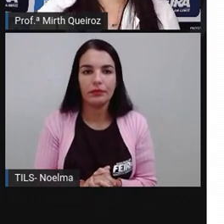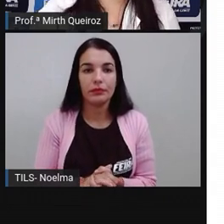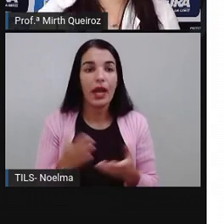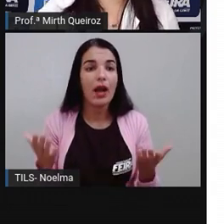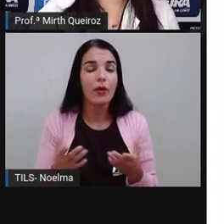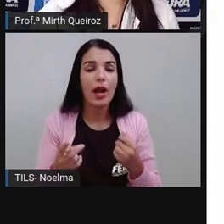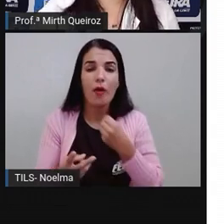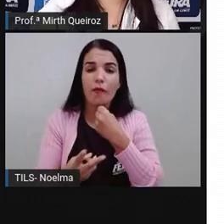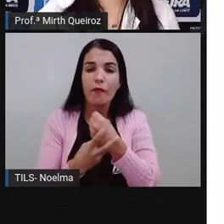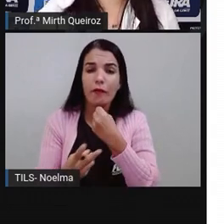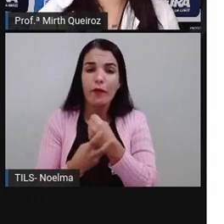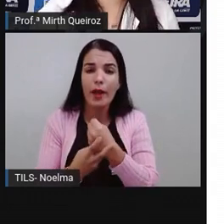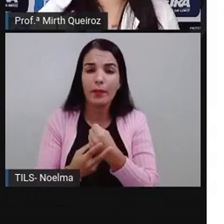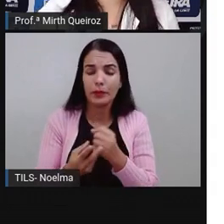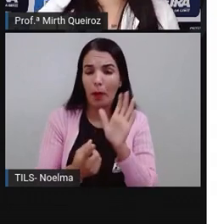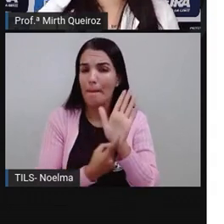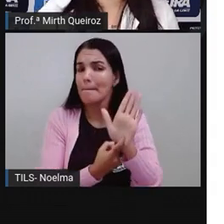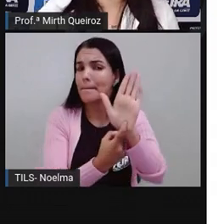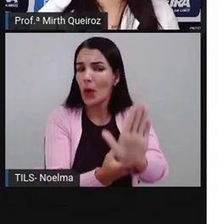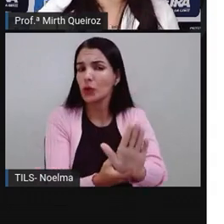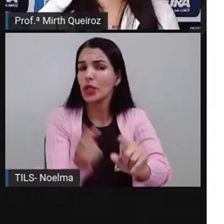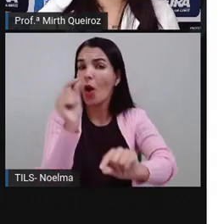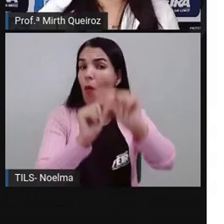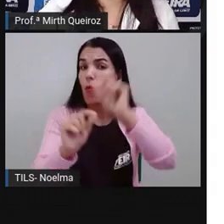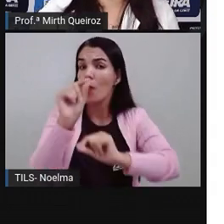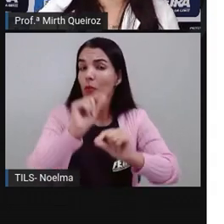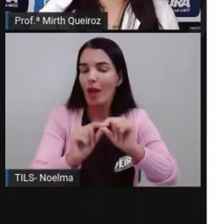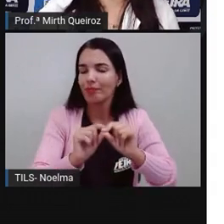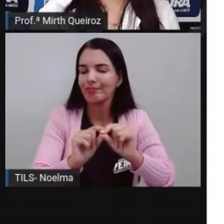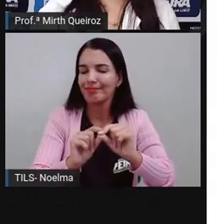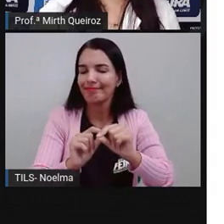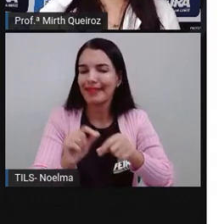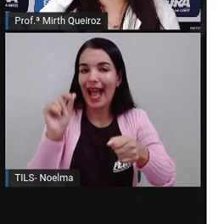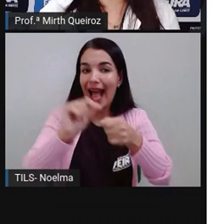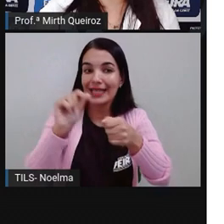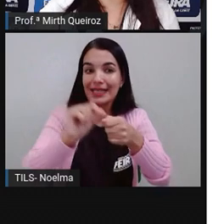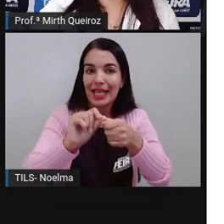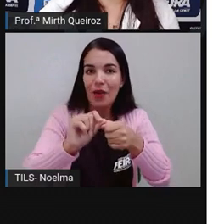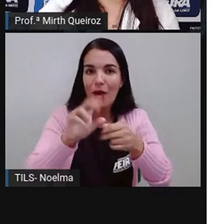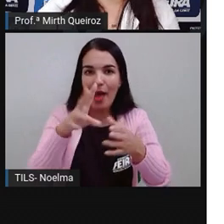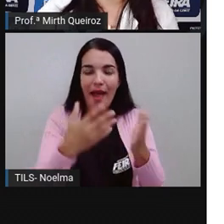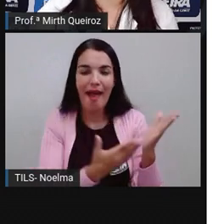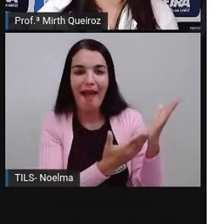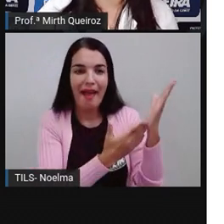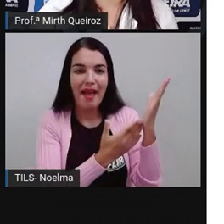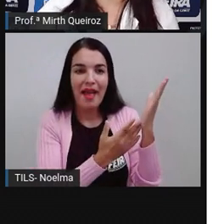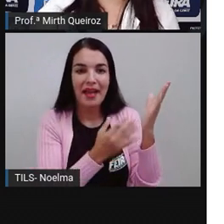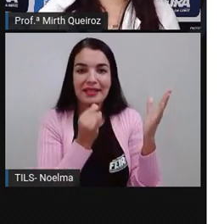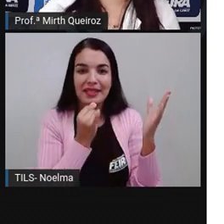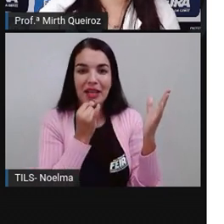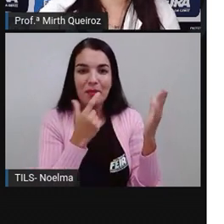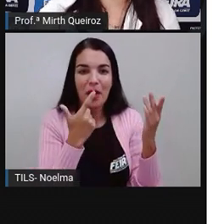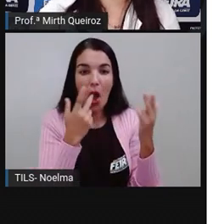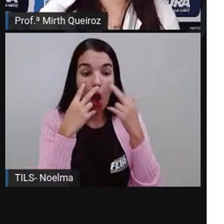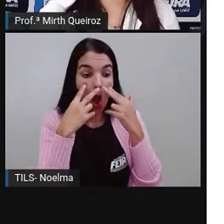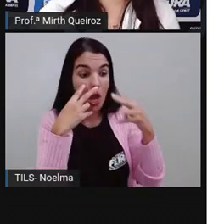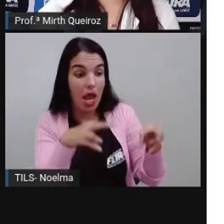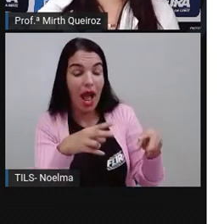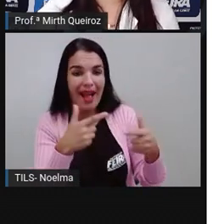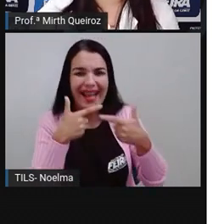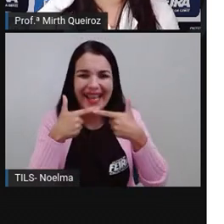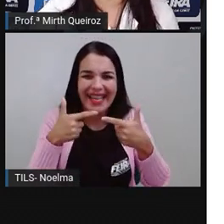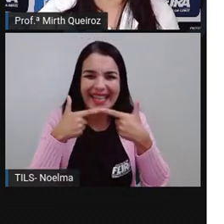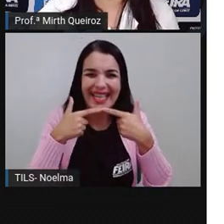Os verbos, eles indicam ação. Como, por exemplo, olhar, rir, cavalgar,